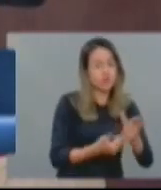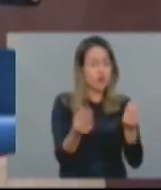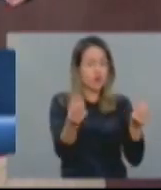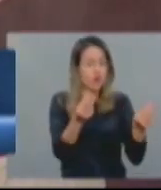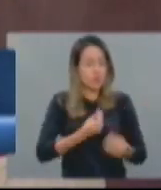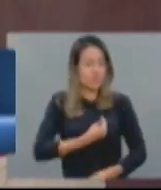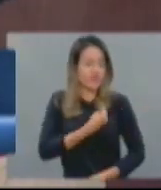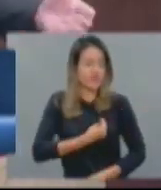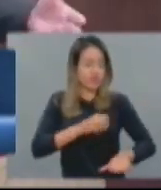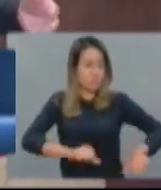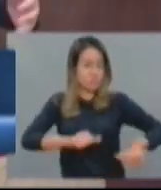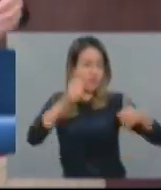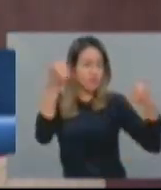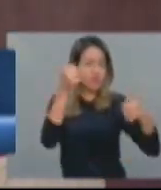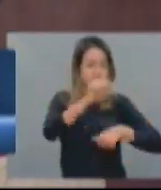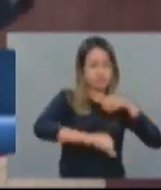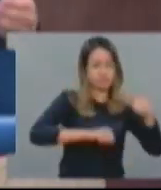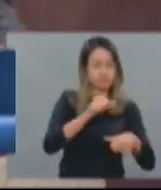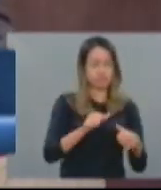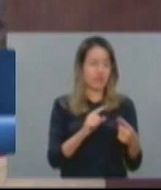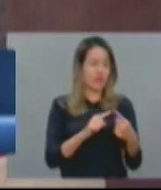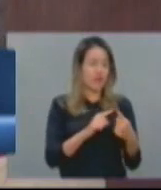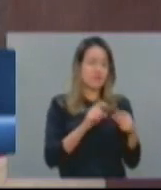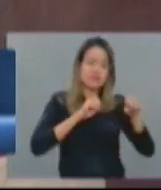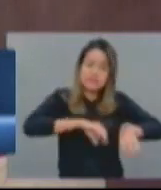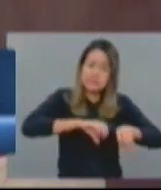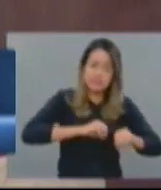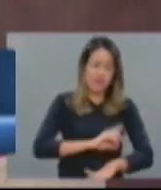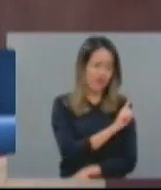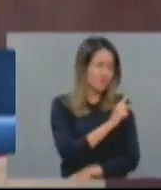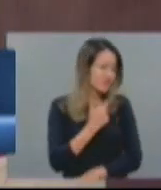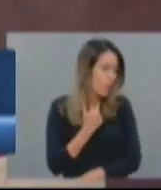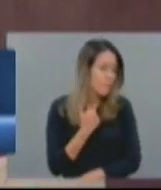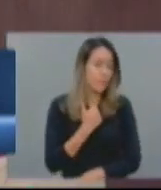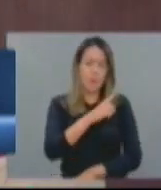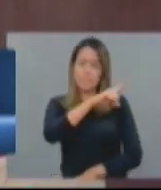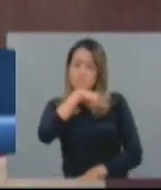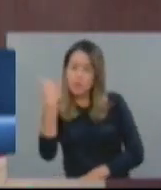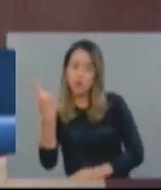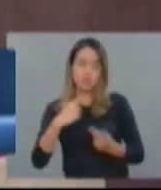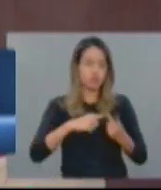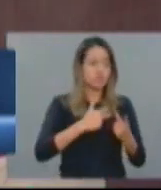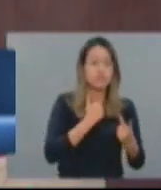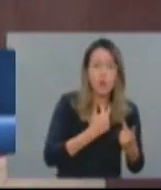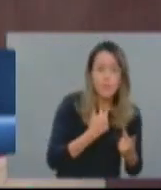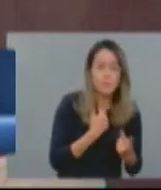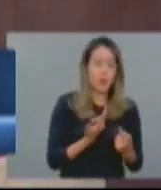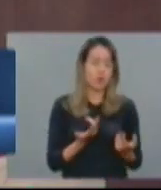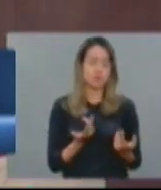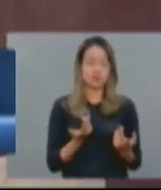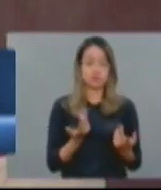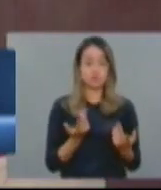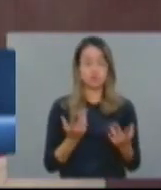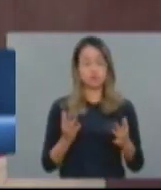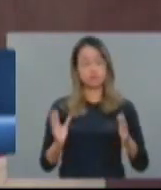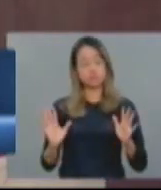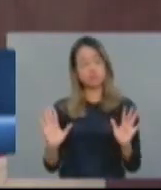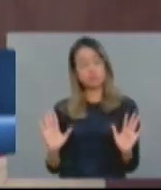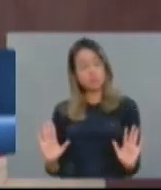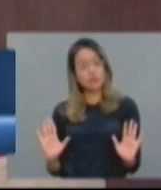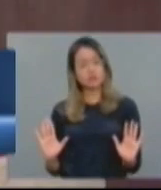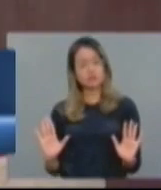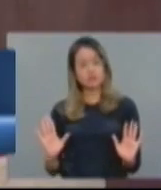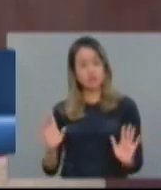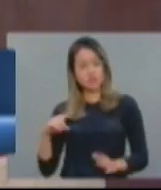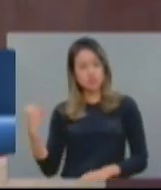violência, que não a morte, que não a tortura, ela não pode pagar caro